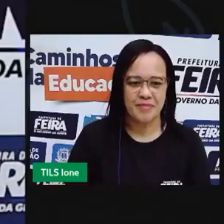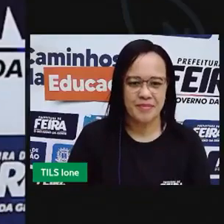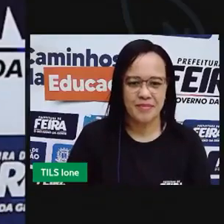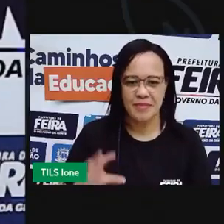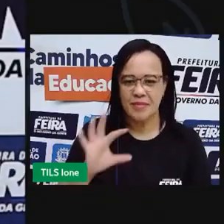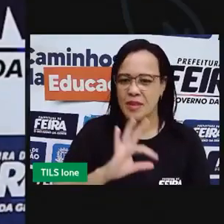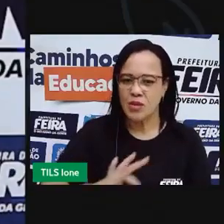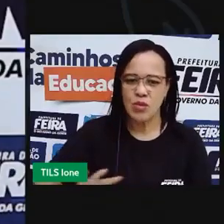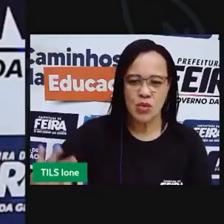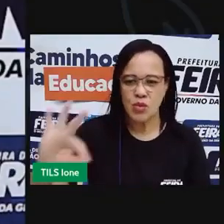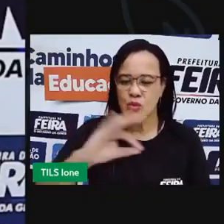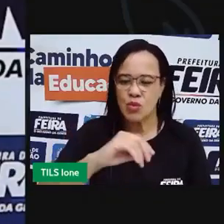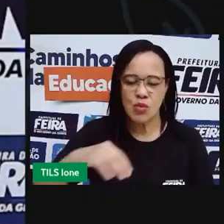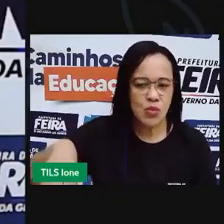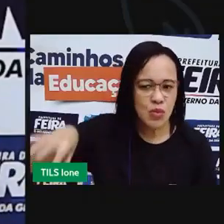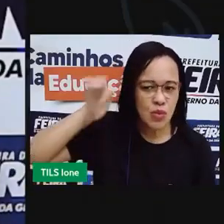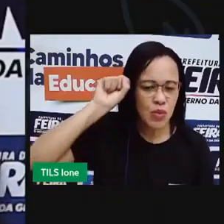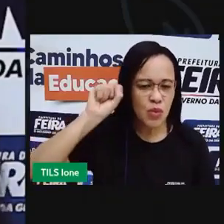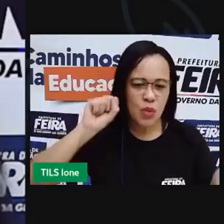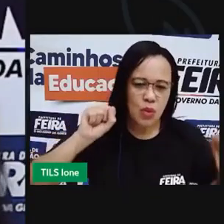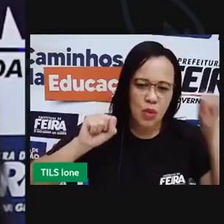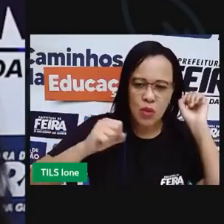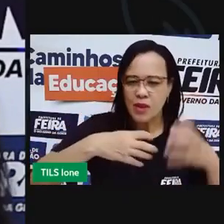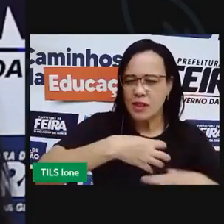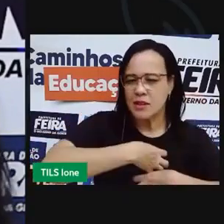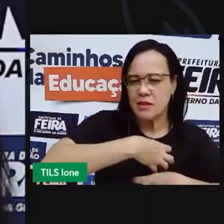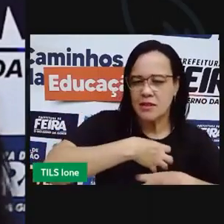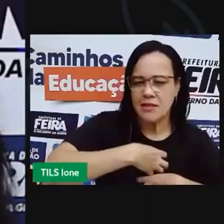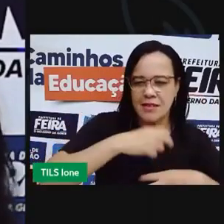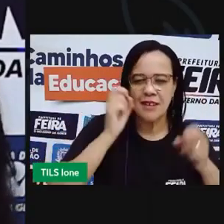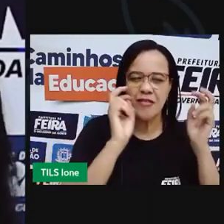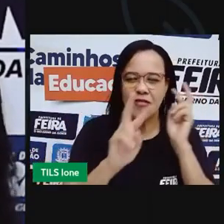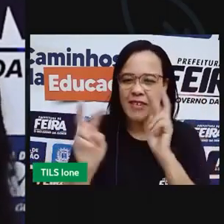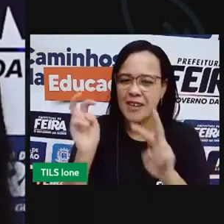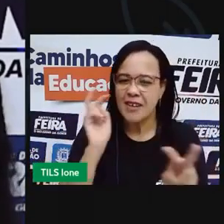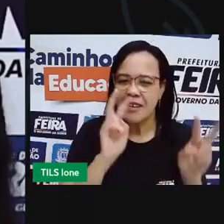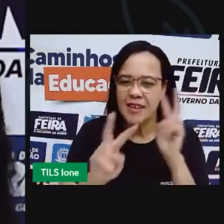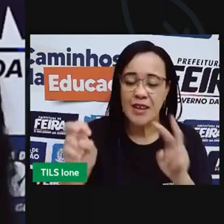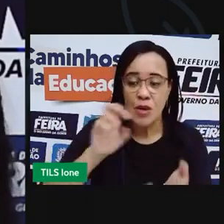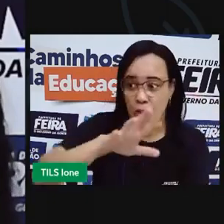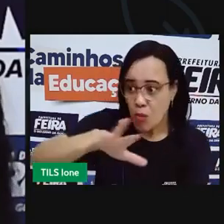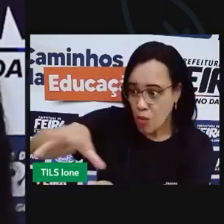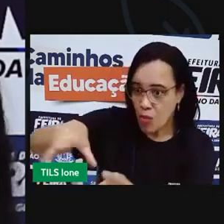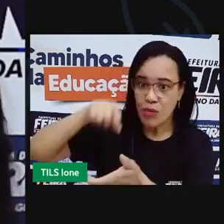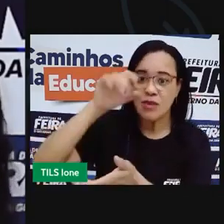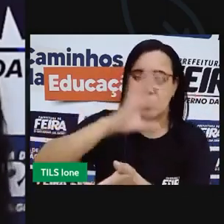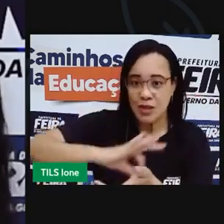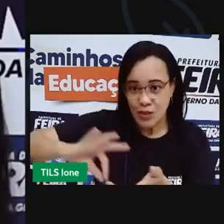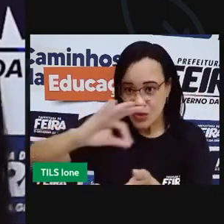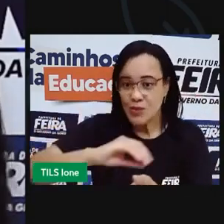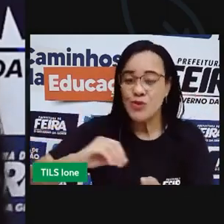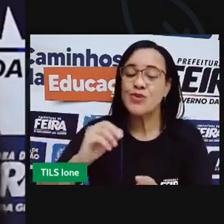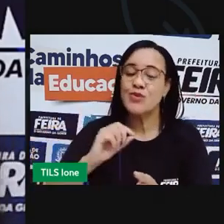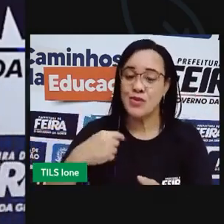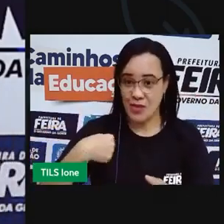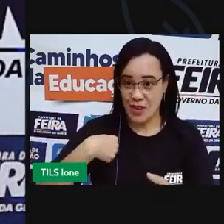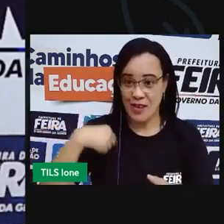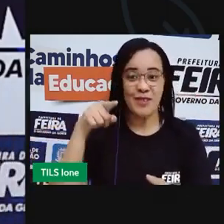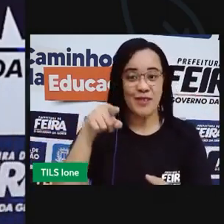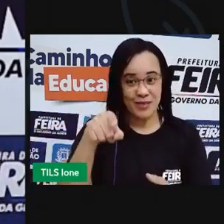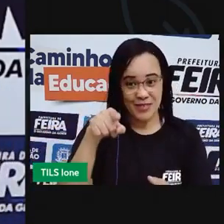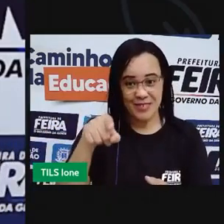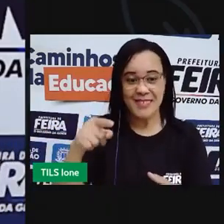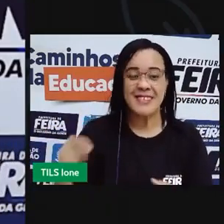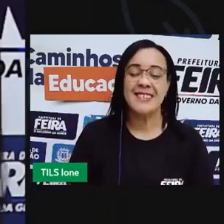Tudo o que escuta, se sente, se vê, o mundo inteiro é tudo isso. Tudo isso é o que eu e você.